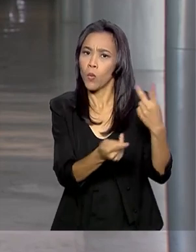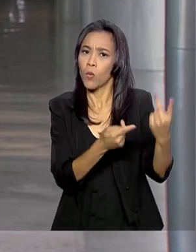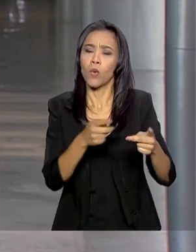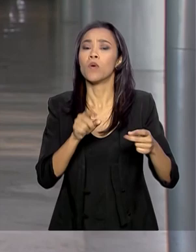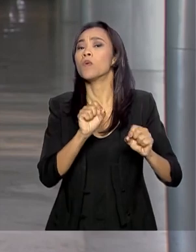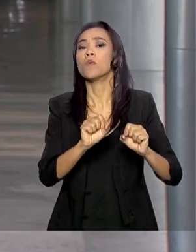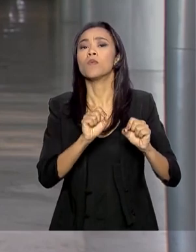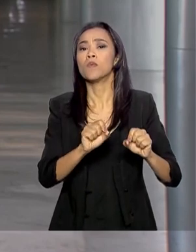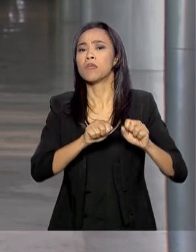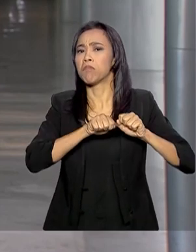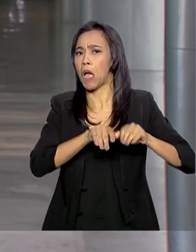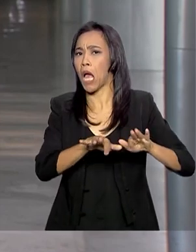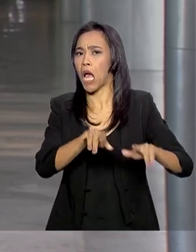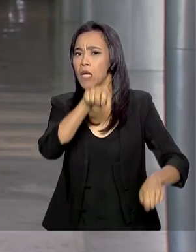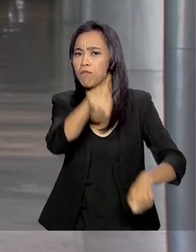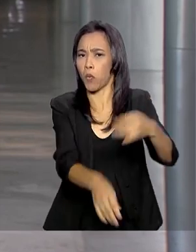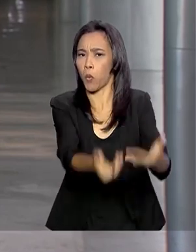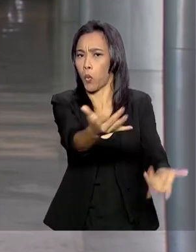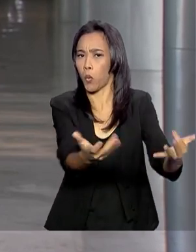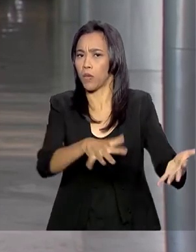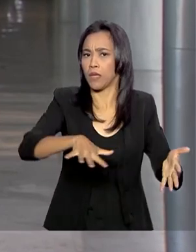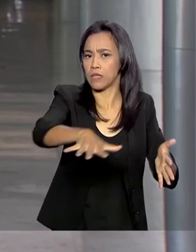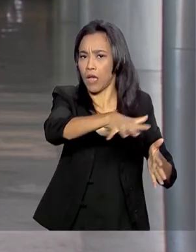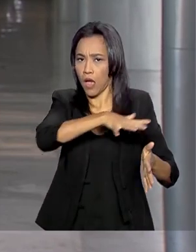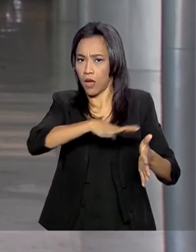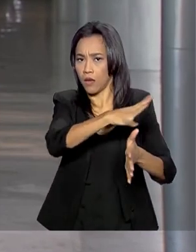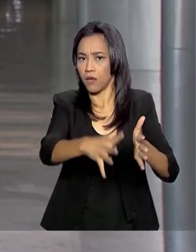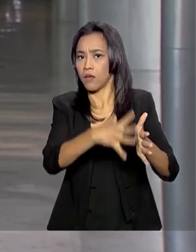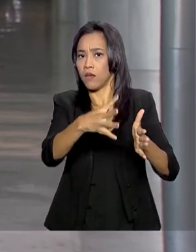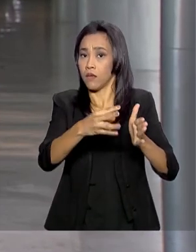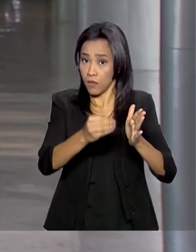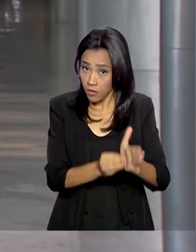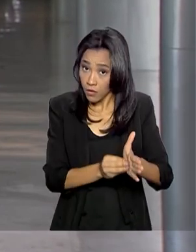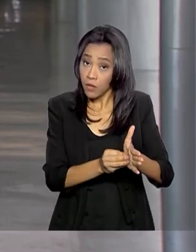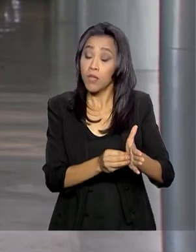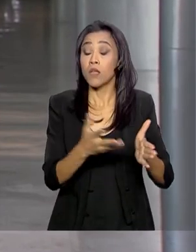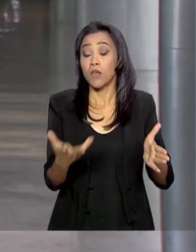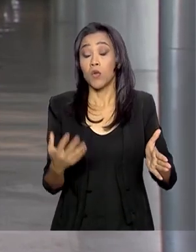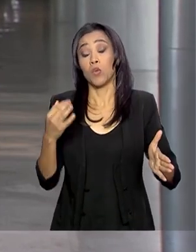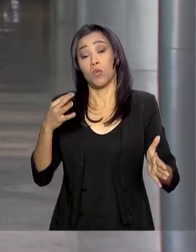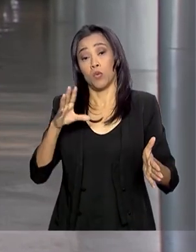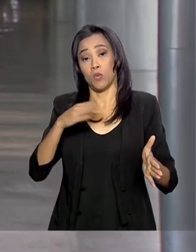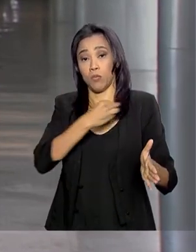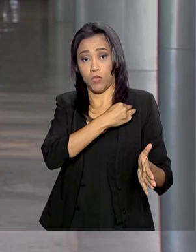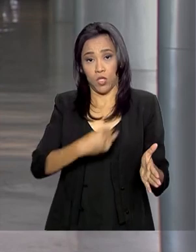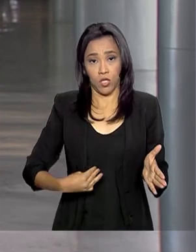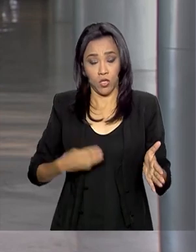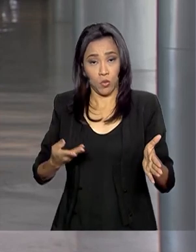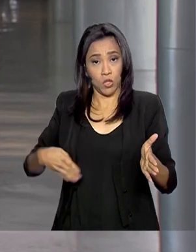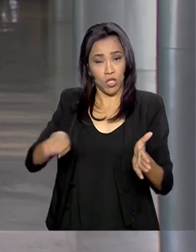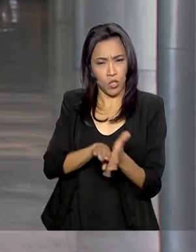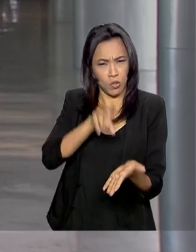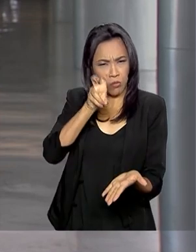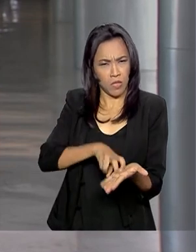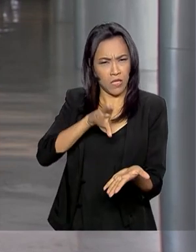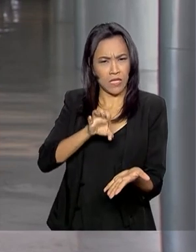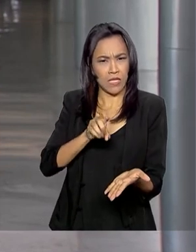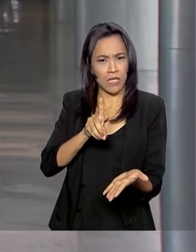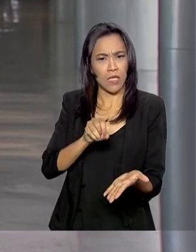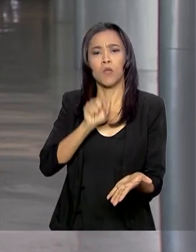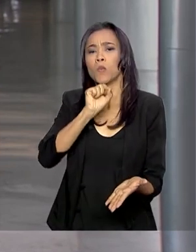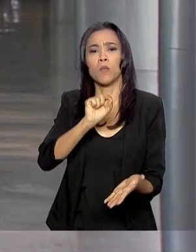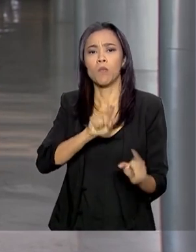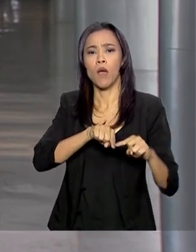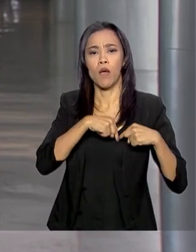espalharam incêndios pela região amazônica. O ministro, inclusive, chegou cedo aqui no Palácio do Planalto para uma reunião com o presidente Jair